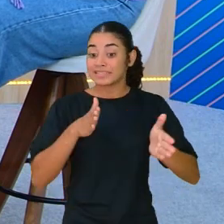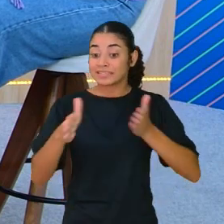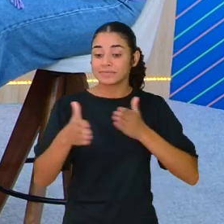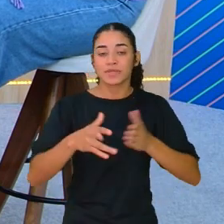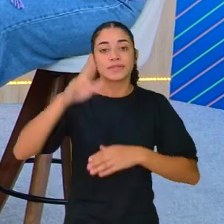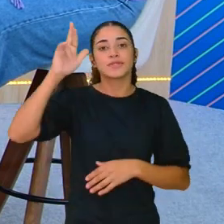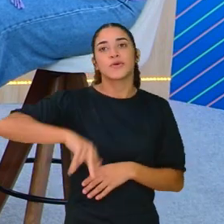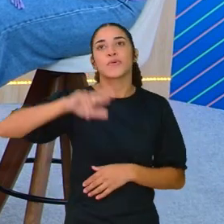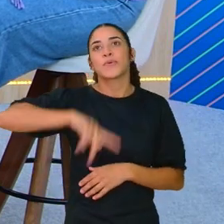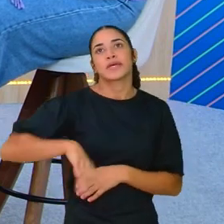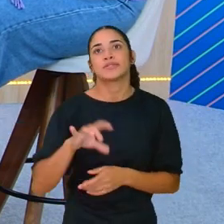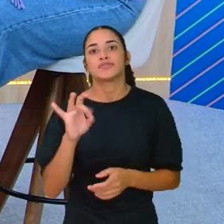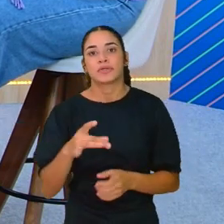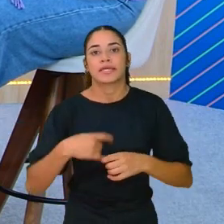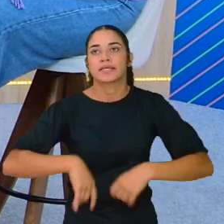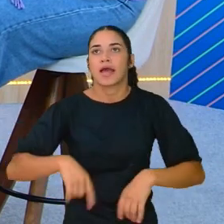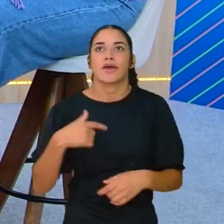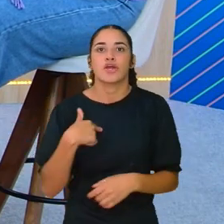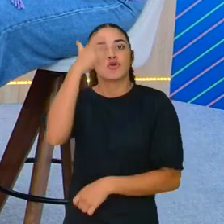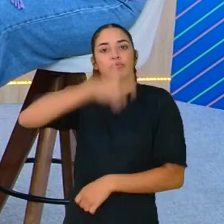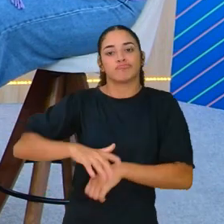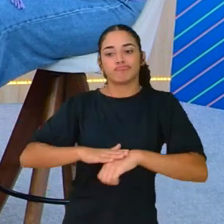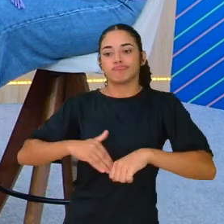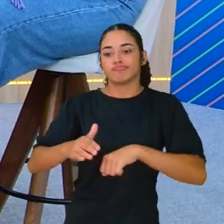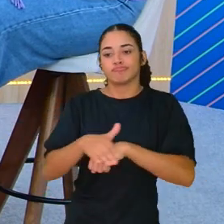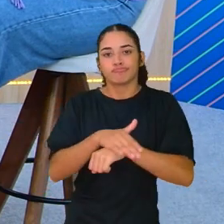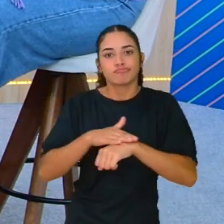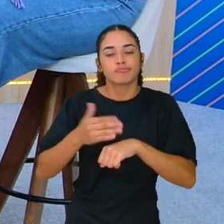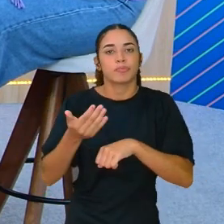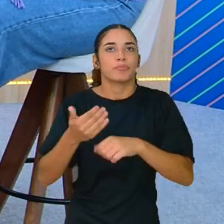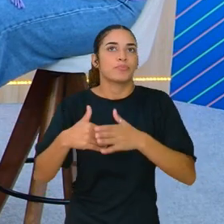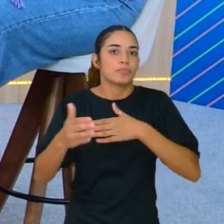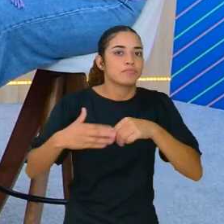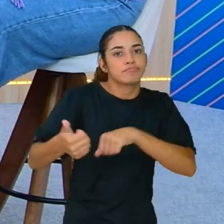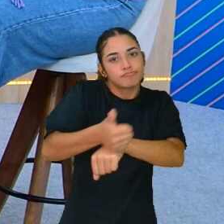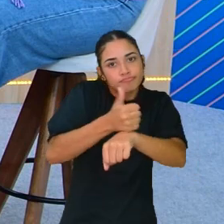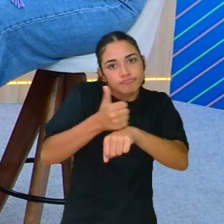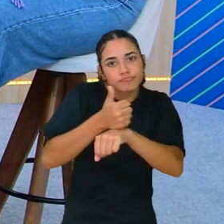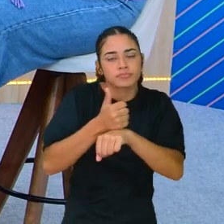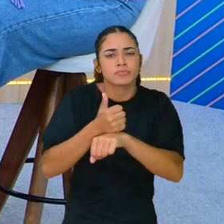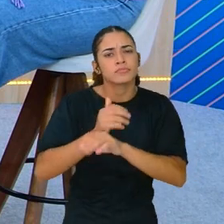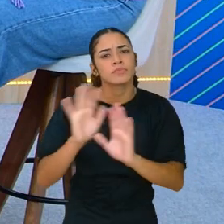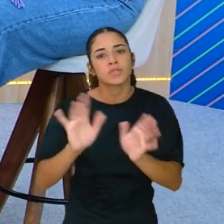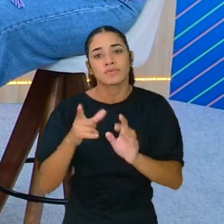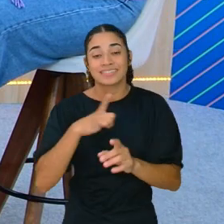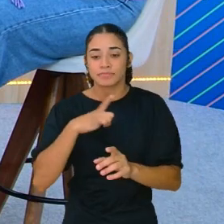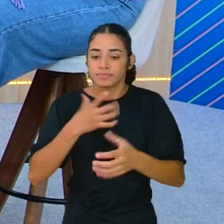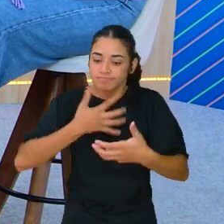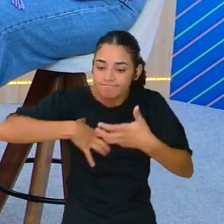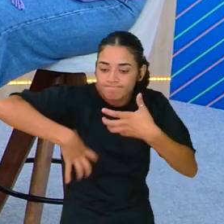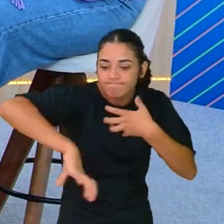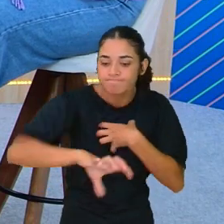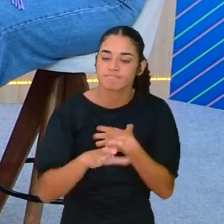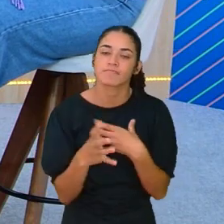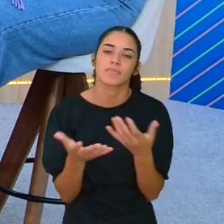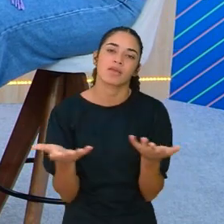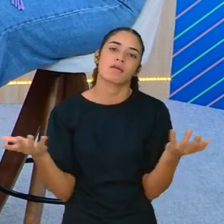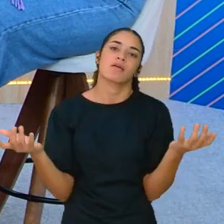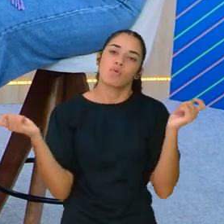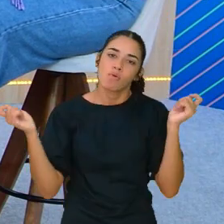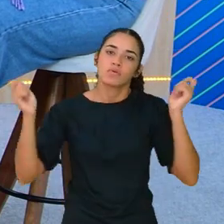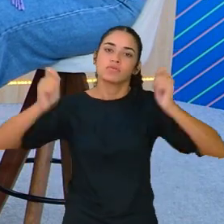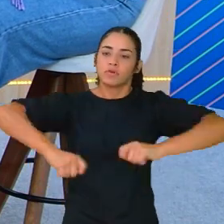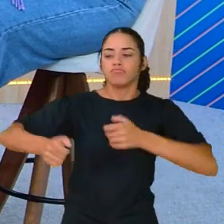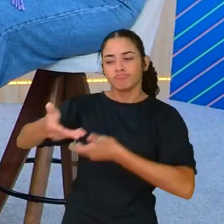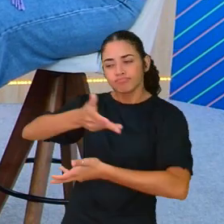não precisa você ser um especialista, mas se você é sensível, você vai procurar, contemplar esse estudante que era o que